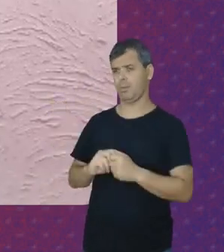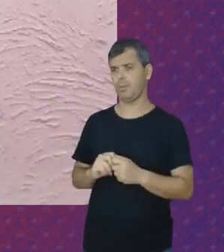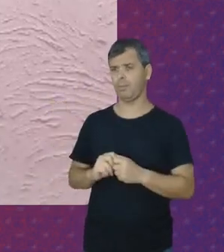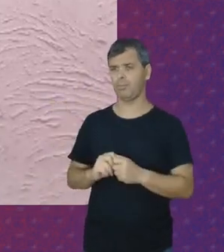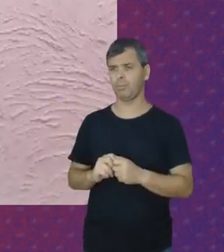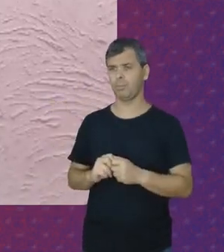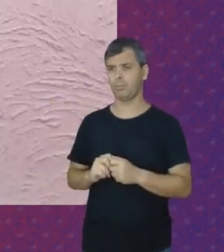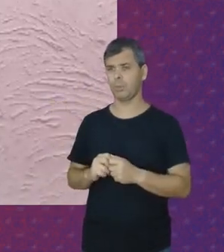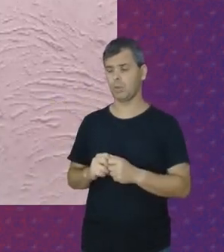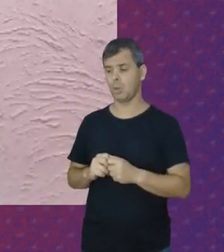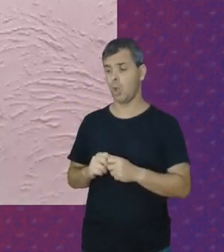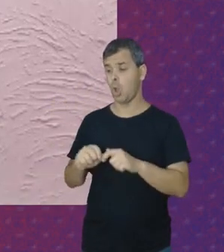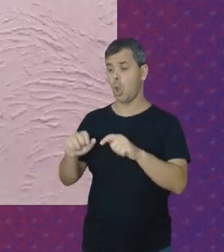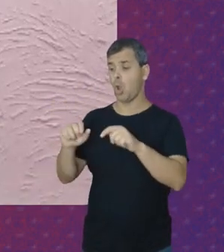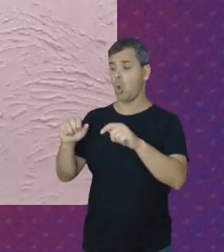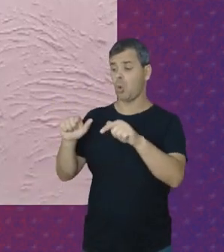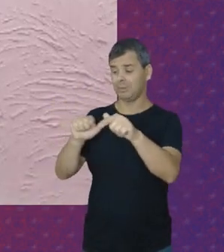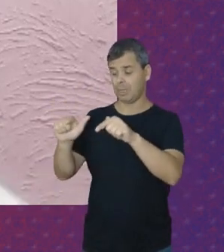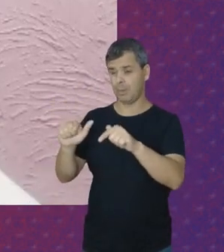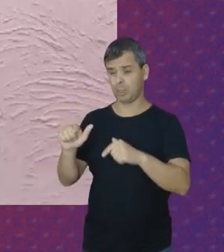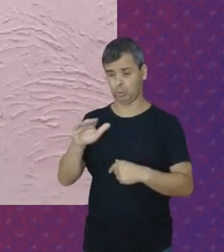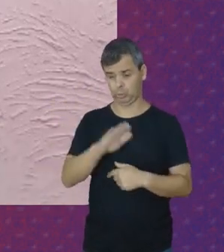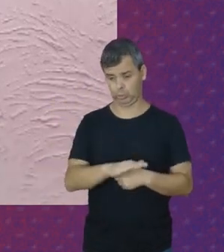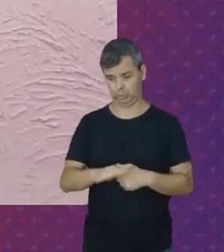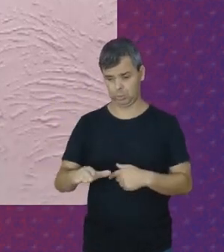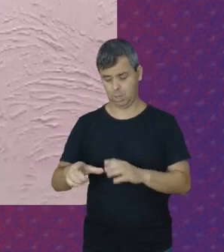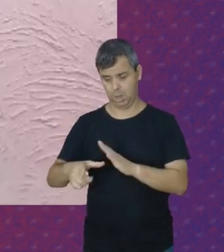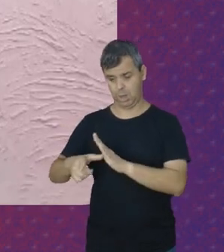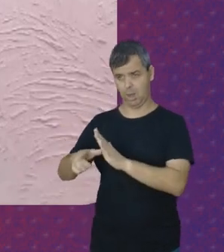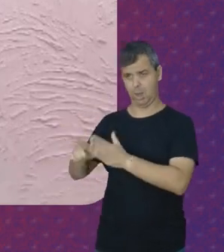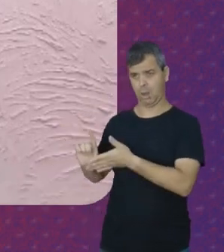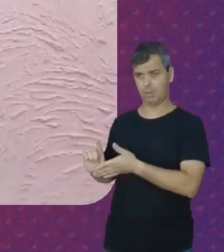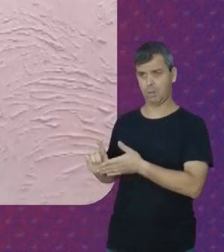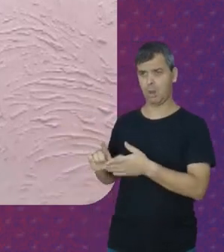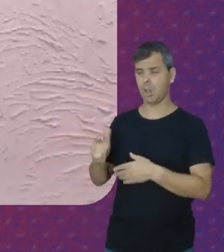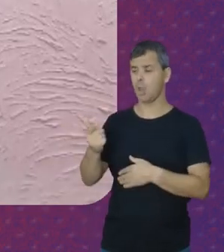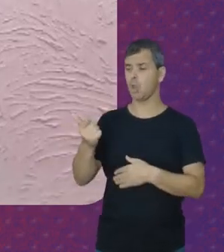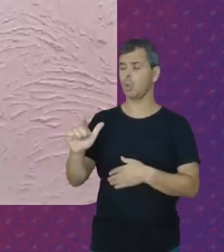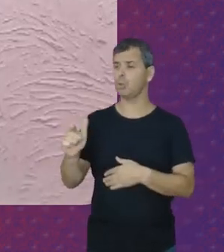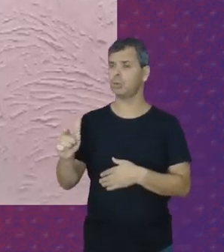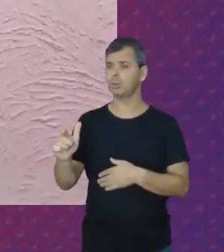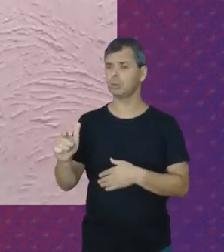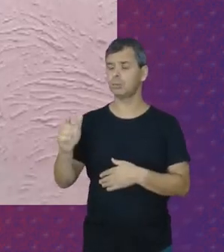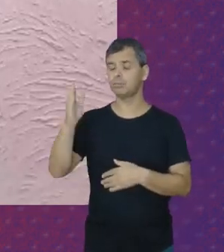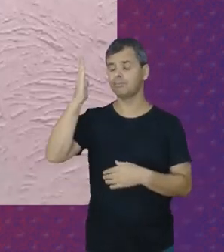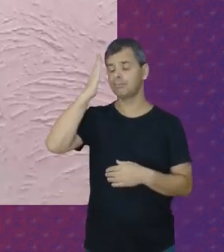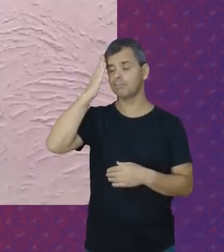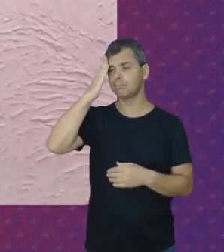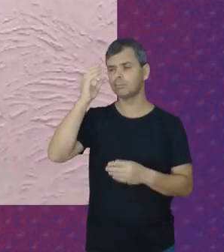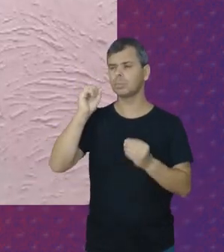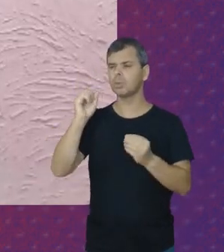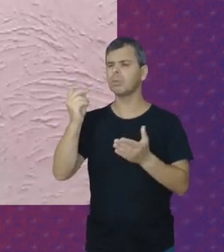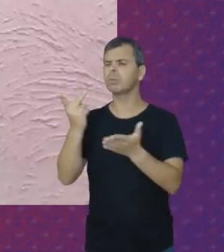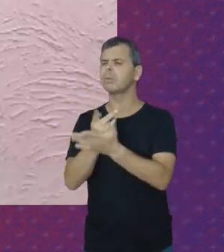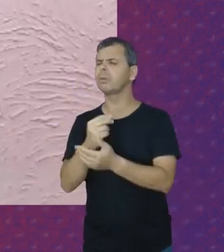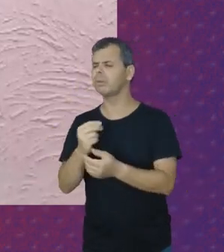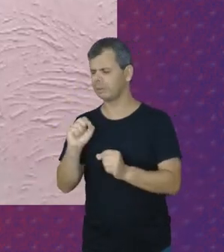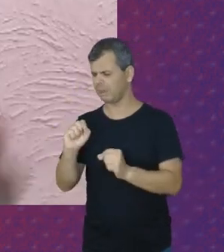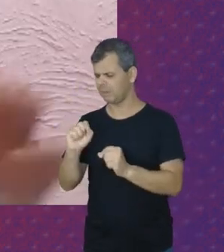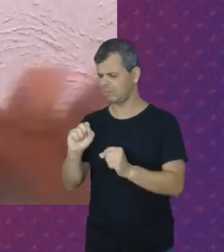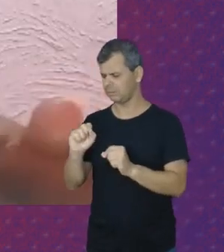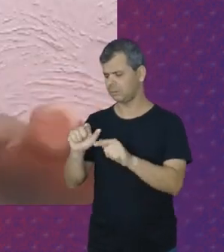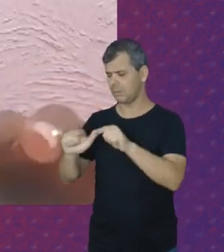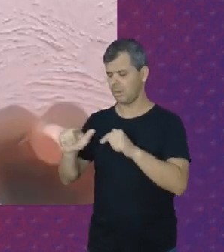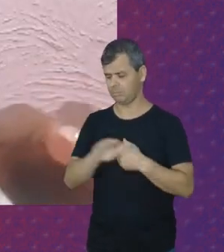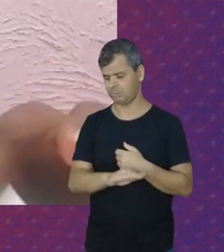trabalho infantil Antes A gente não tinha Ciência Que era trabalho infantil Por